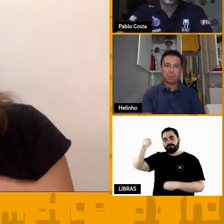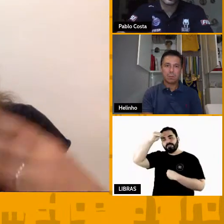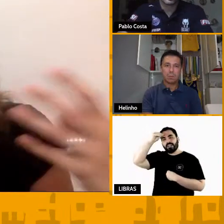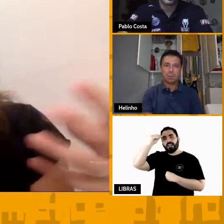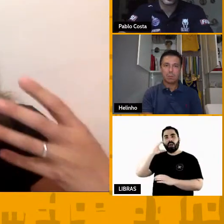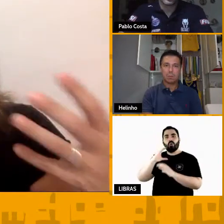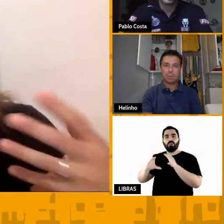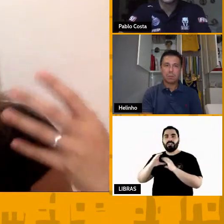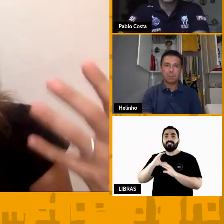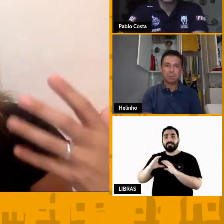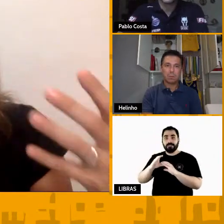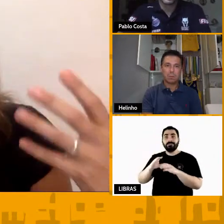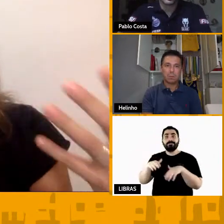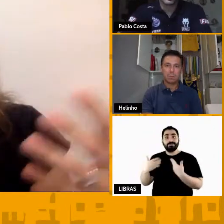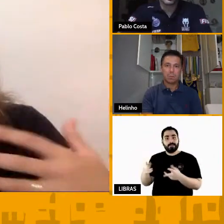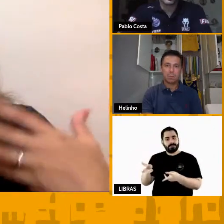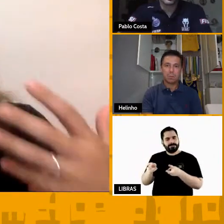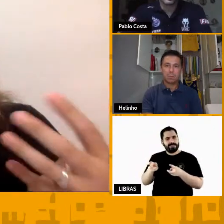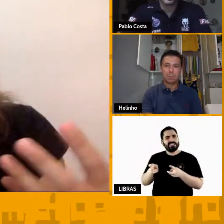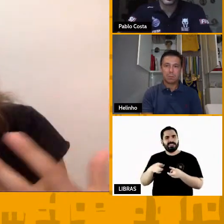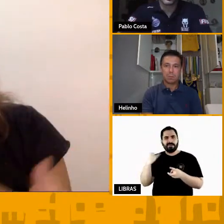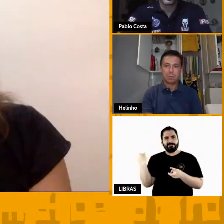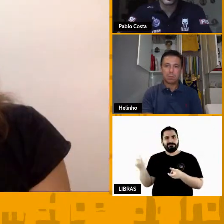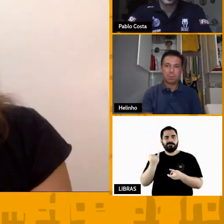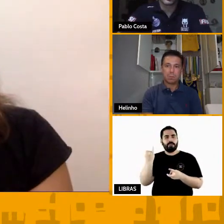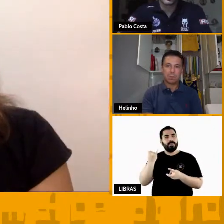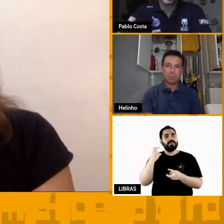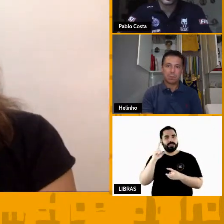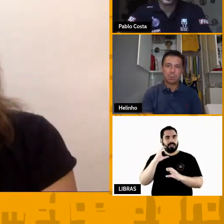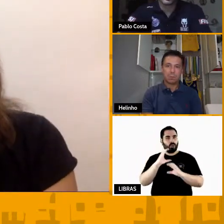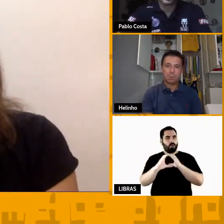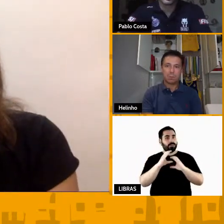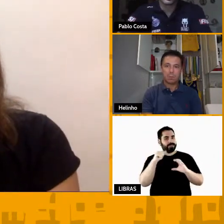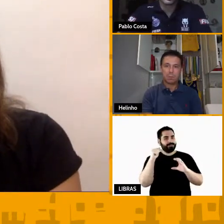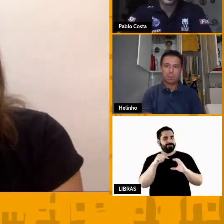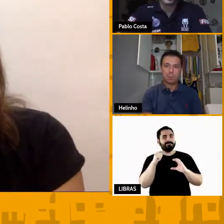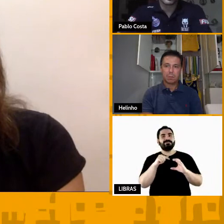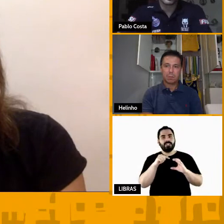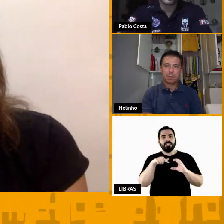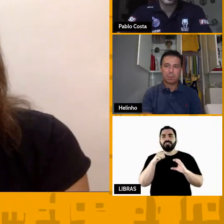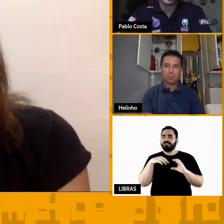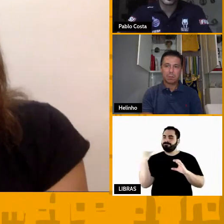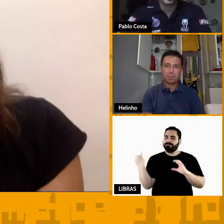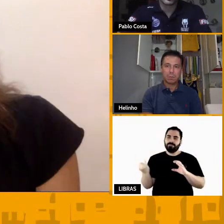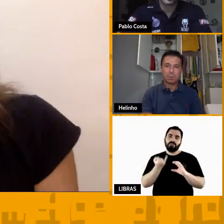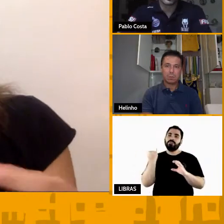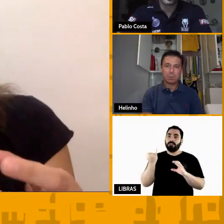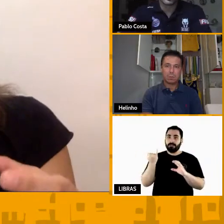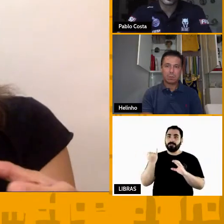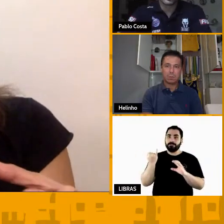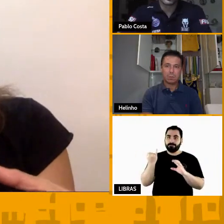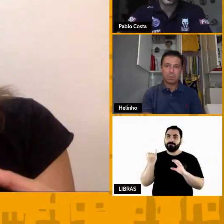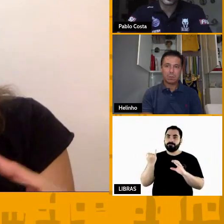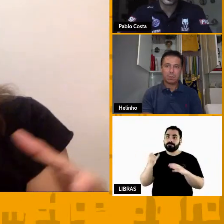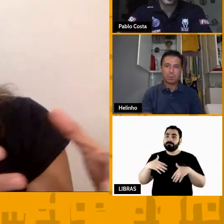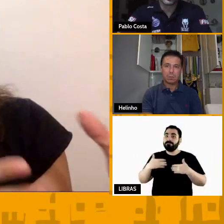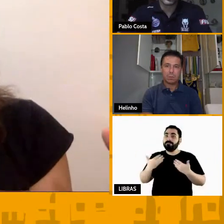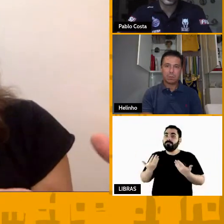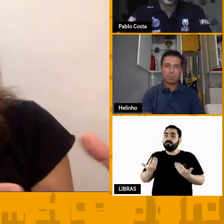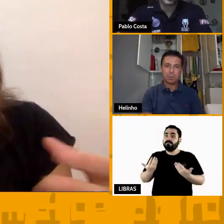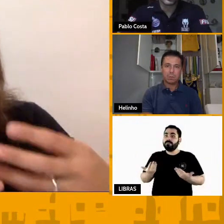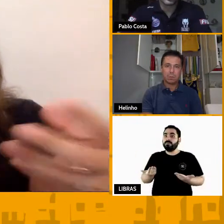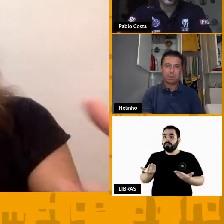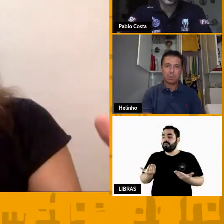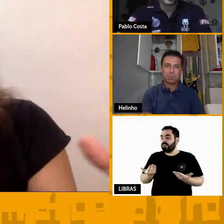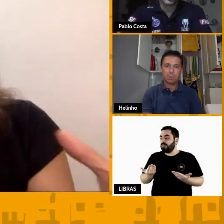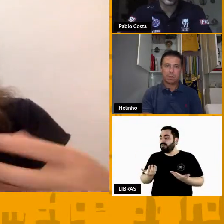a nossa habilidade, nossa competência humana de se comunicar. Mas ele não fala de se comunicar